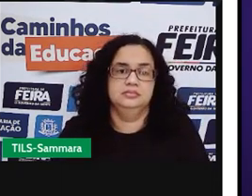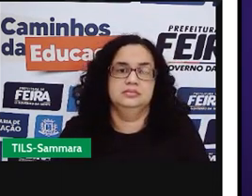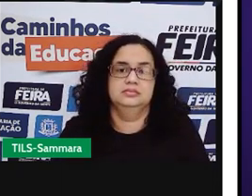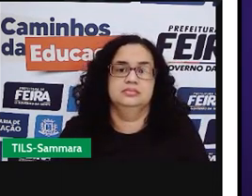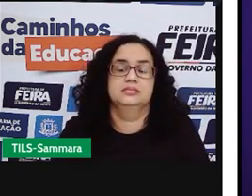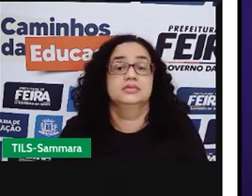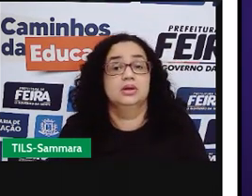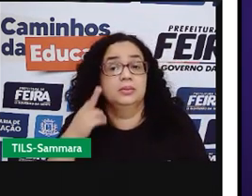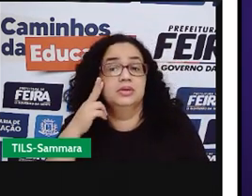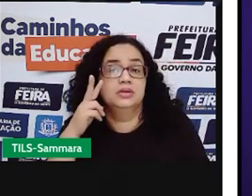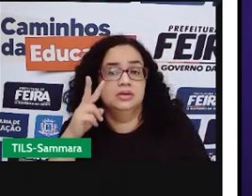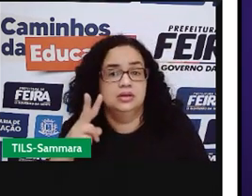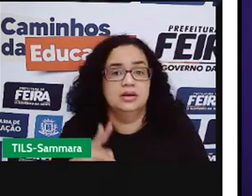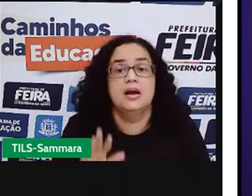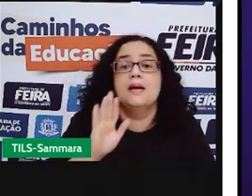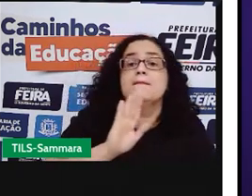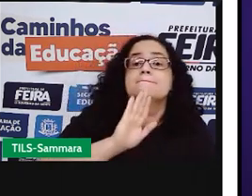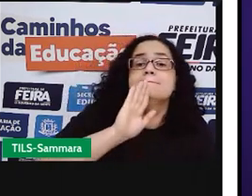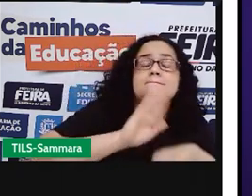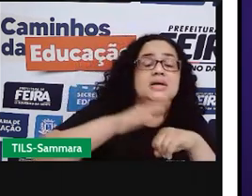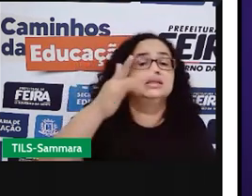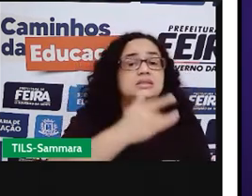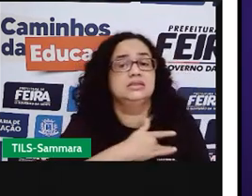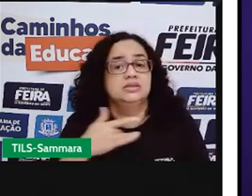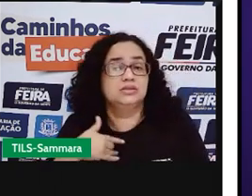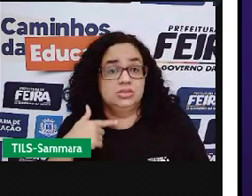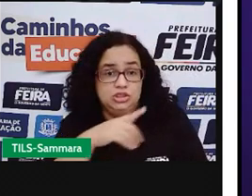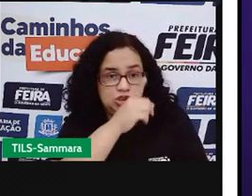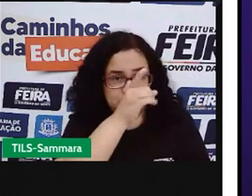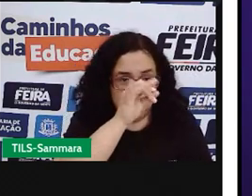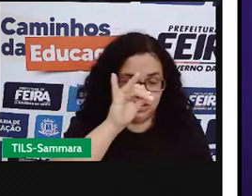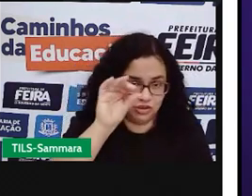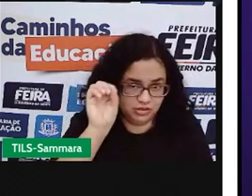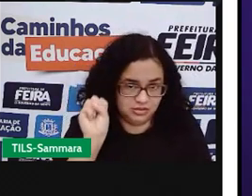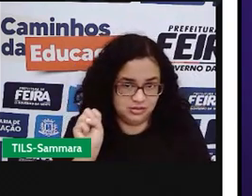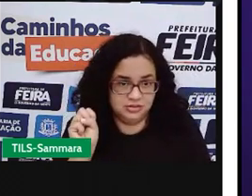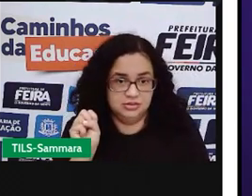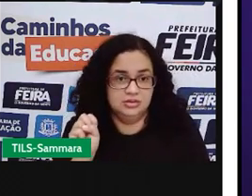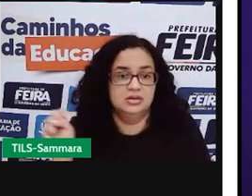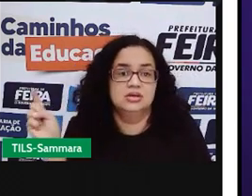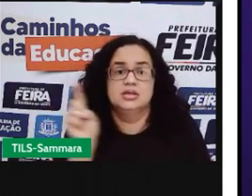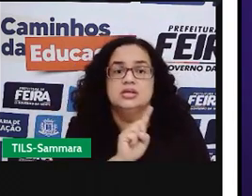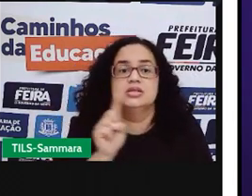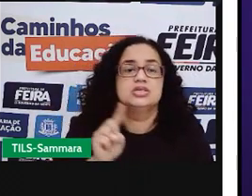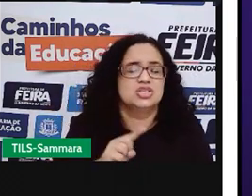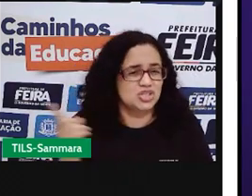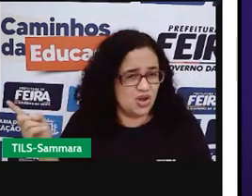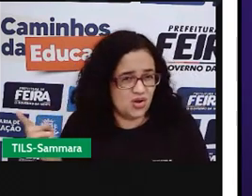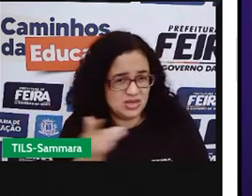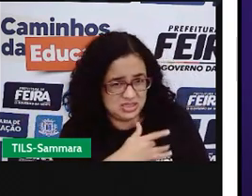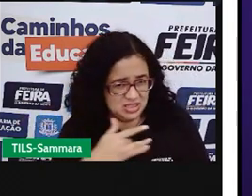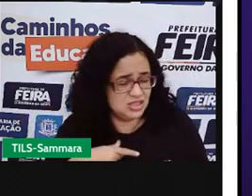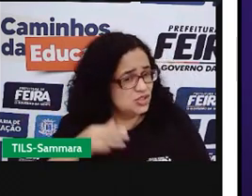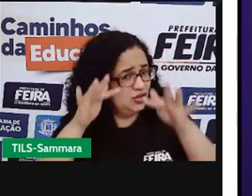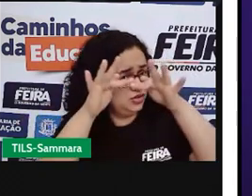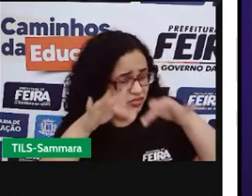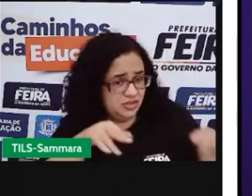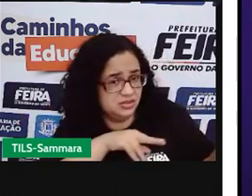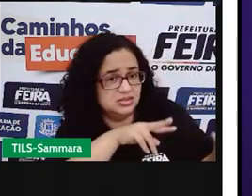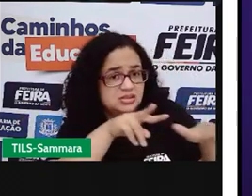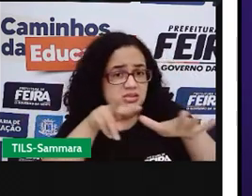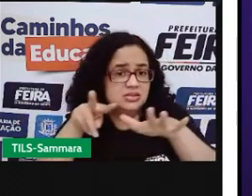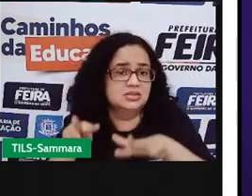E olha só. Tenha mais saúde em seus dias. Não é para a gente ter saúde só no final de semana,